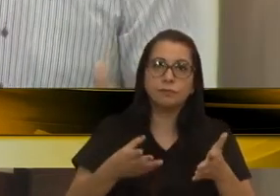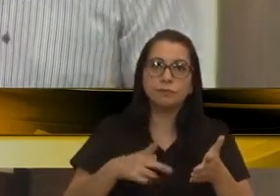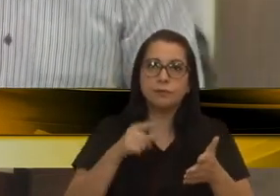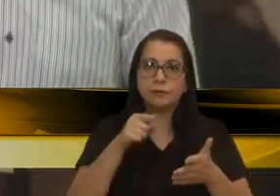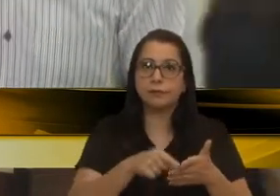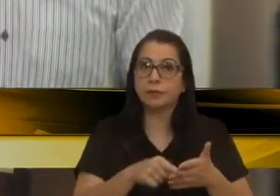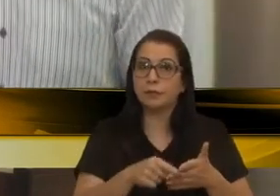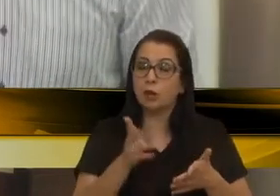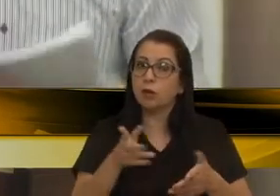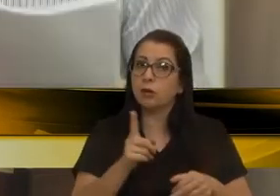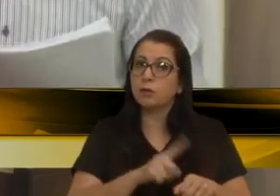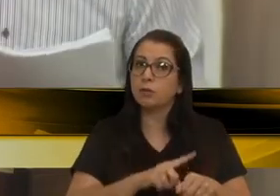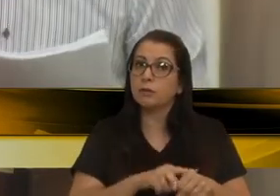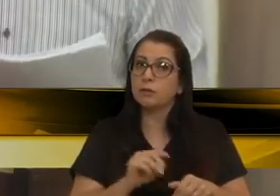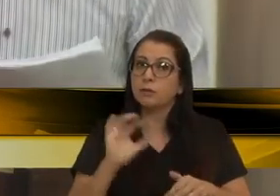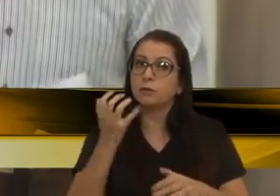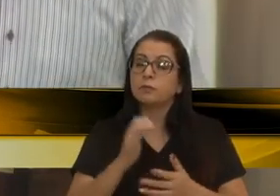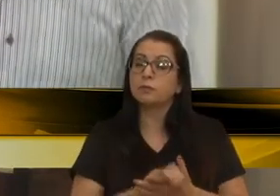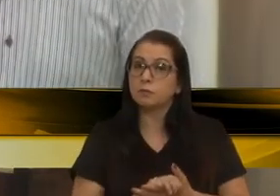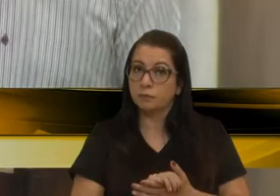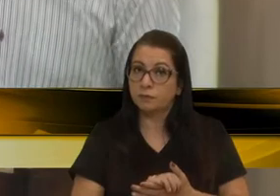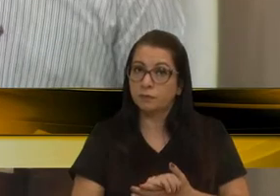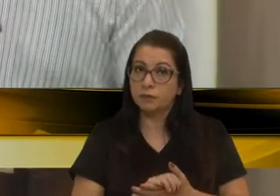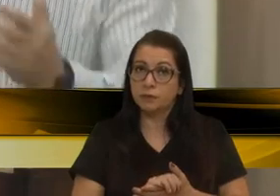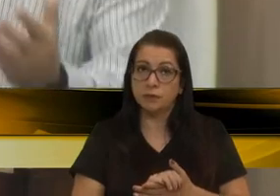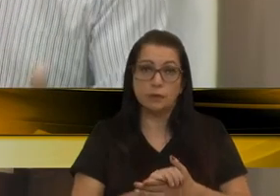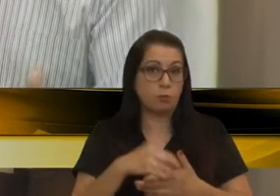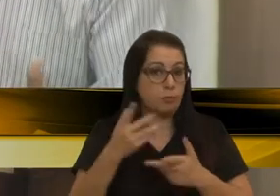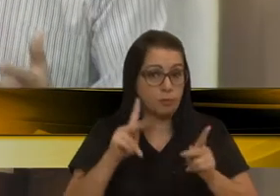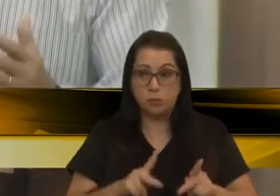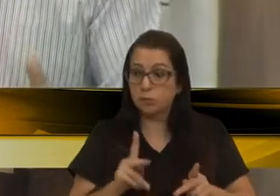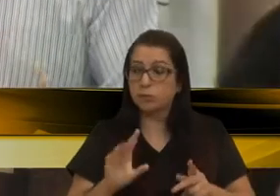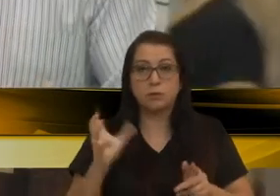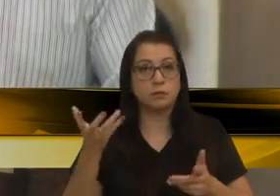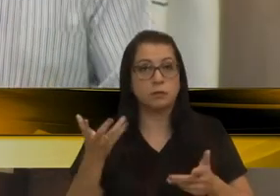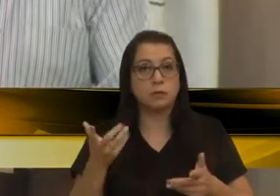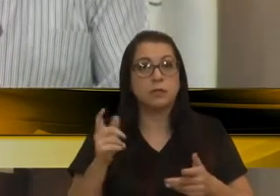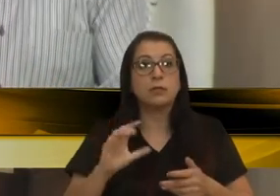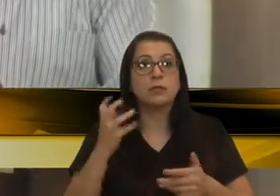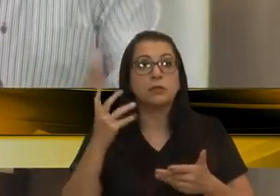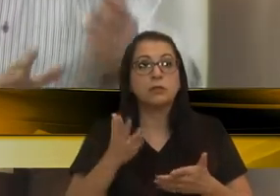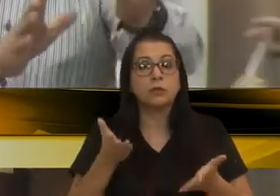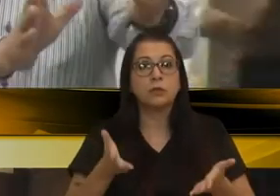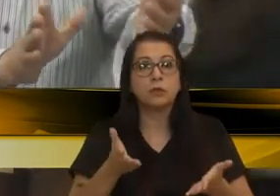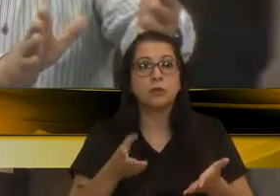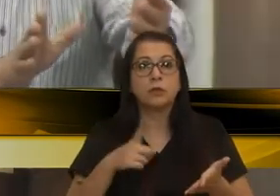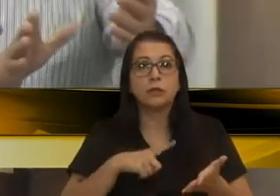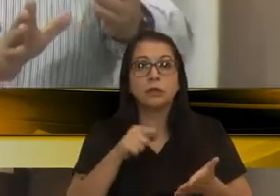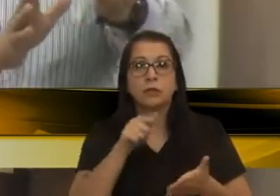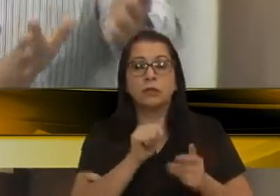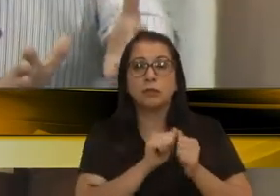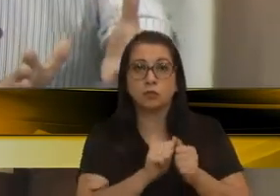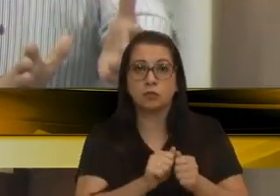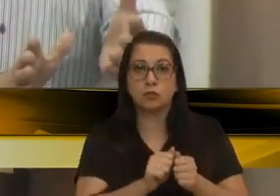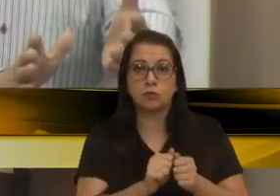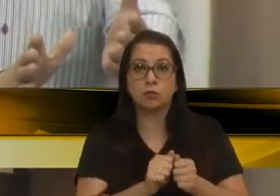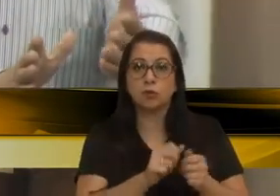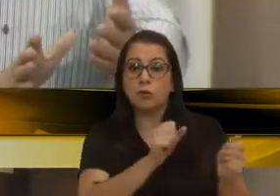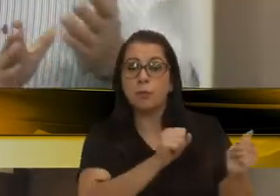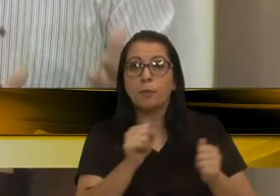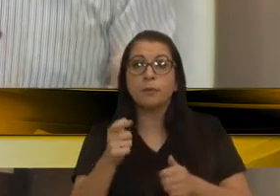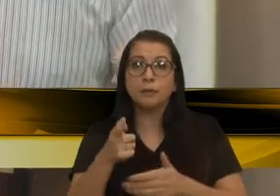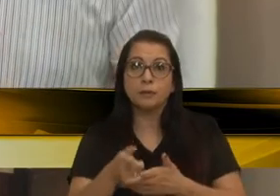está cobrando? Agora é hora de resolver. Alguém tem que resolver. E quem tem que resolver agora é quem está no poder.